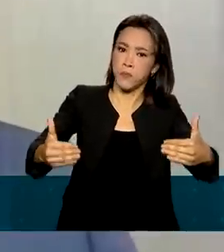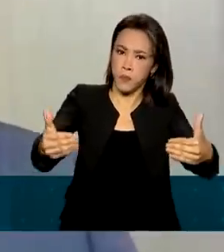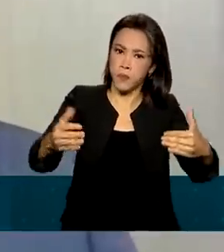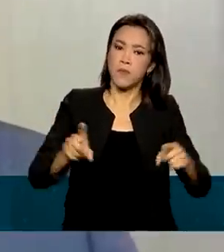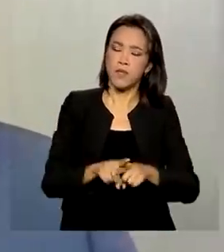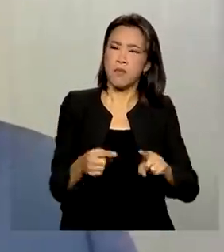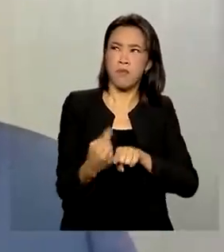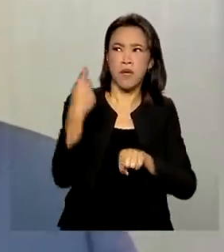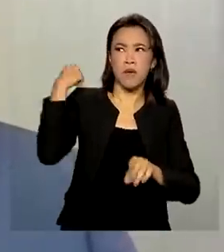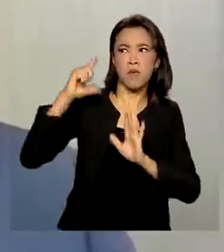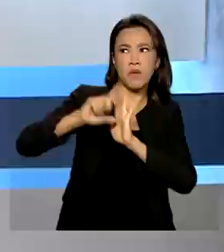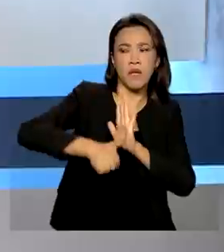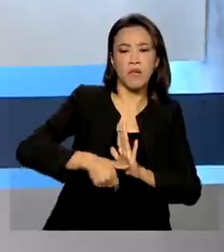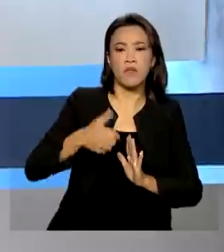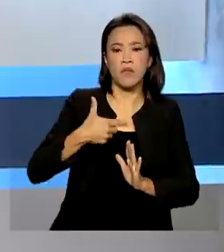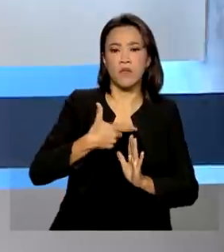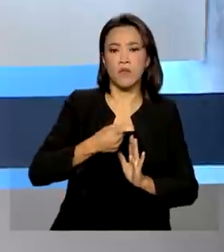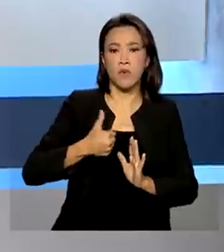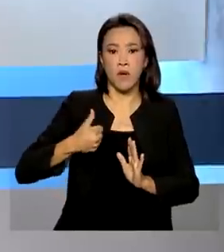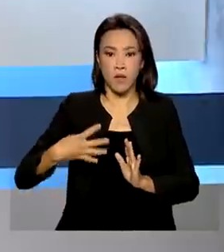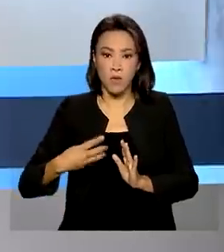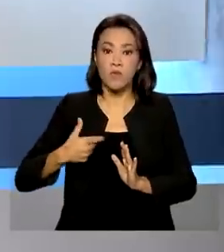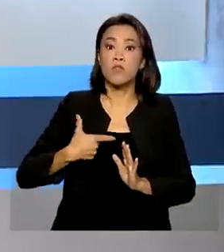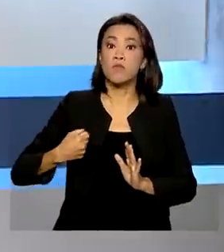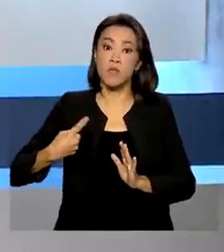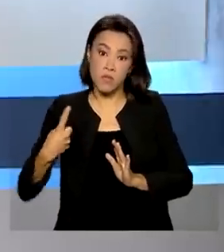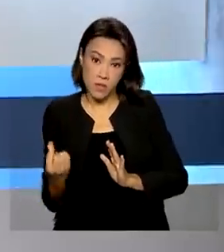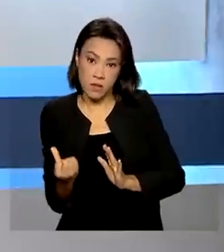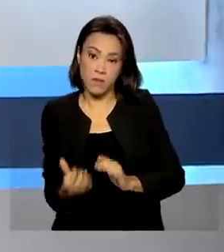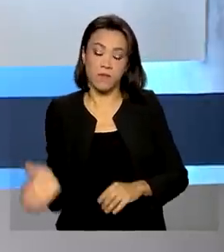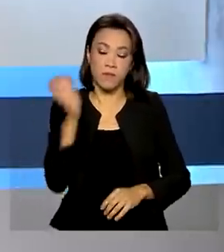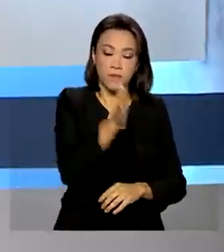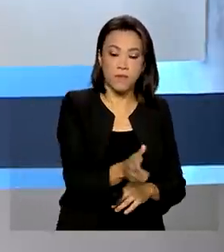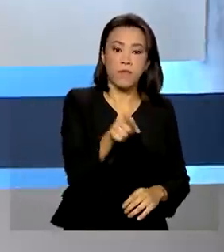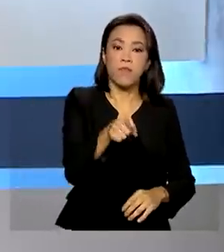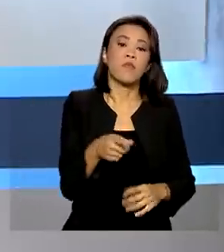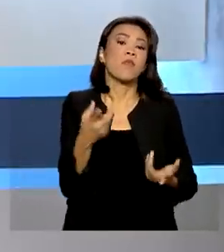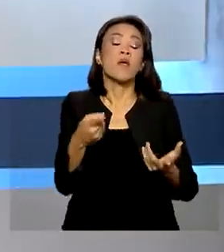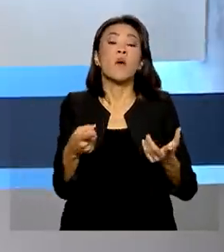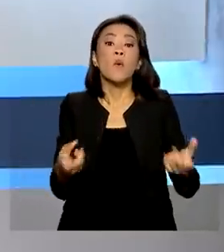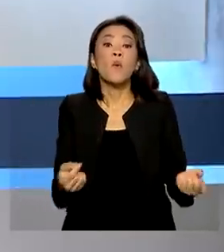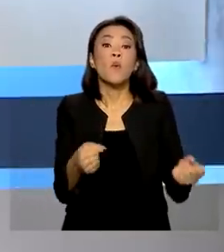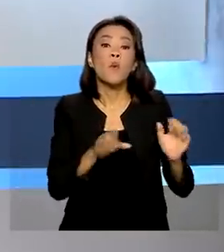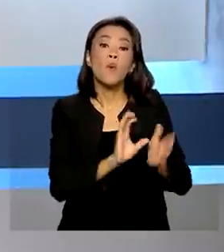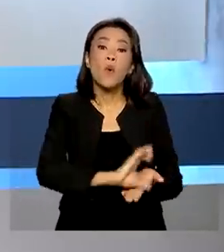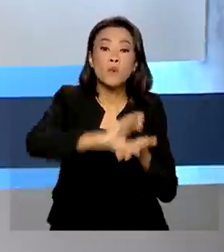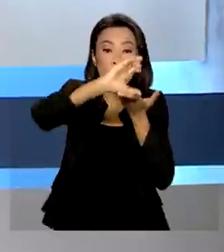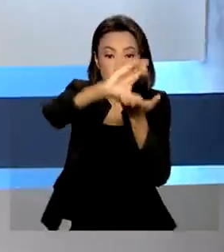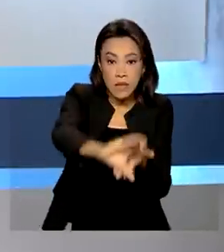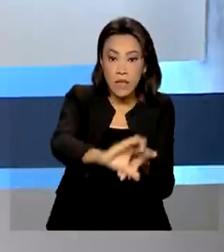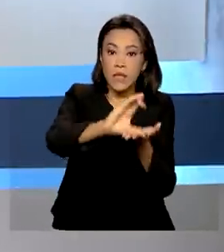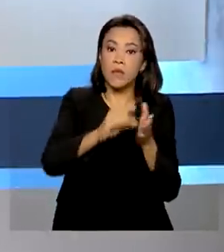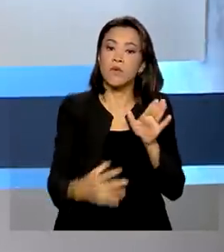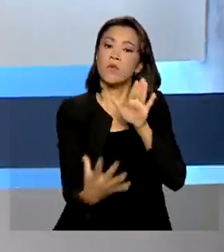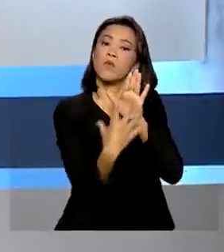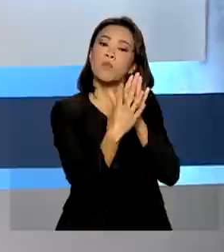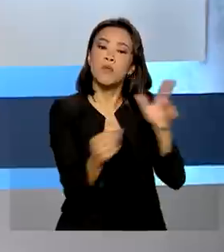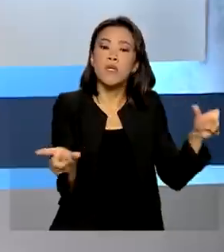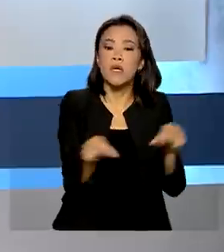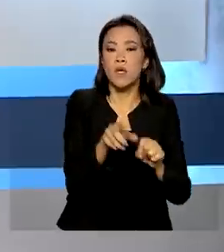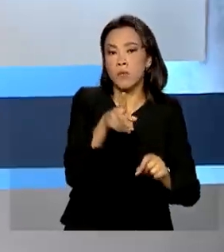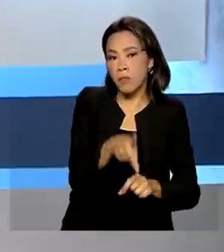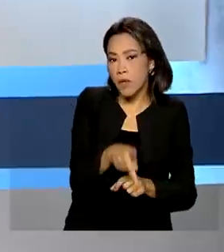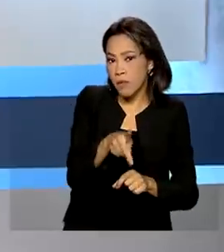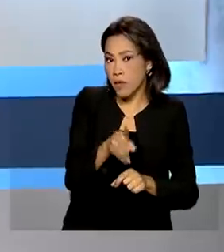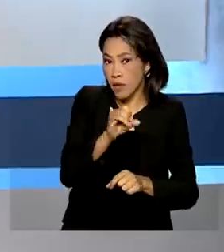2014 a 2016. O Conselho do Programa de Parcerias de Investimentos recomendou a inclusão da Petrobras